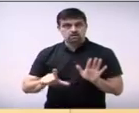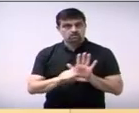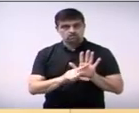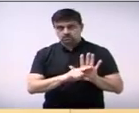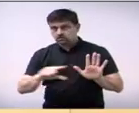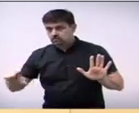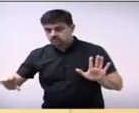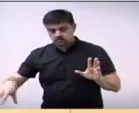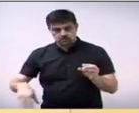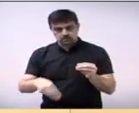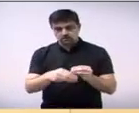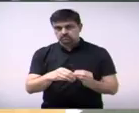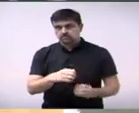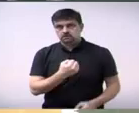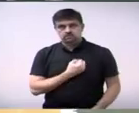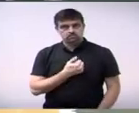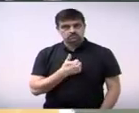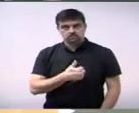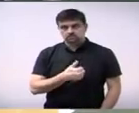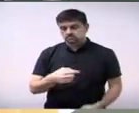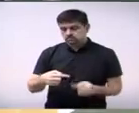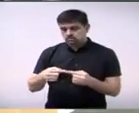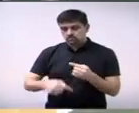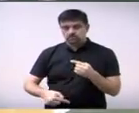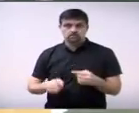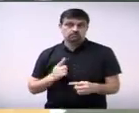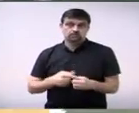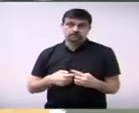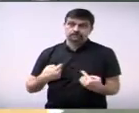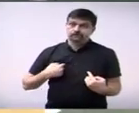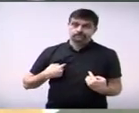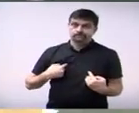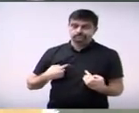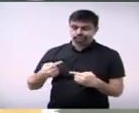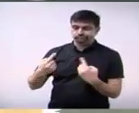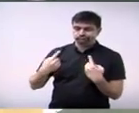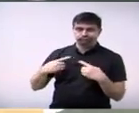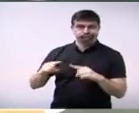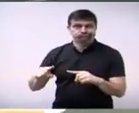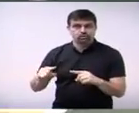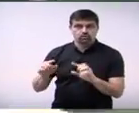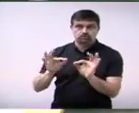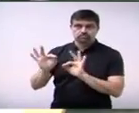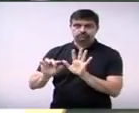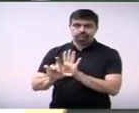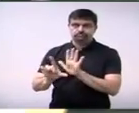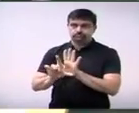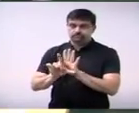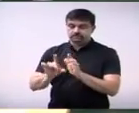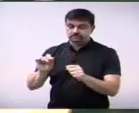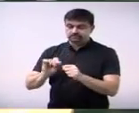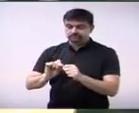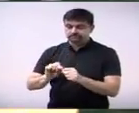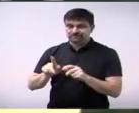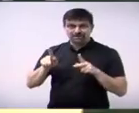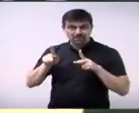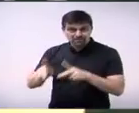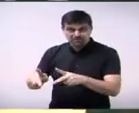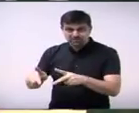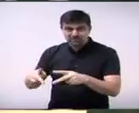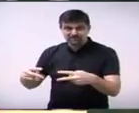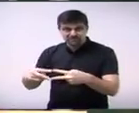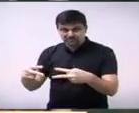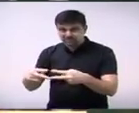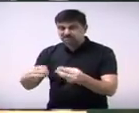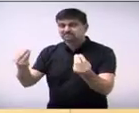01, uma vez que fui contra o projeto, eu entendo que esse projeto traz prejuízo para a população polinense,